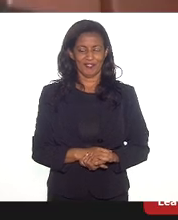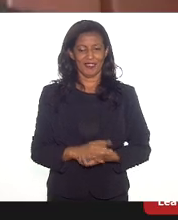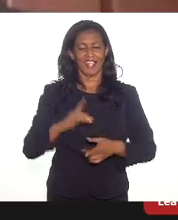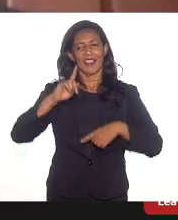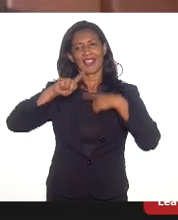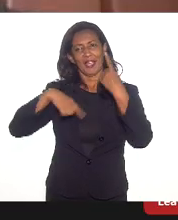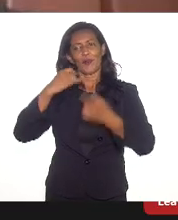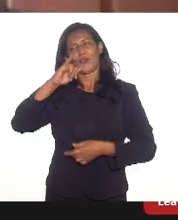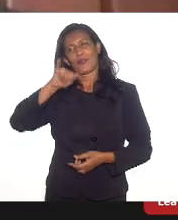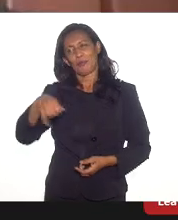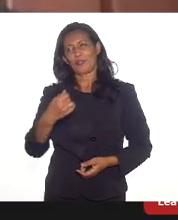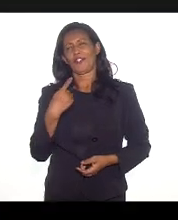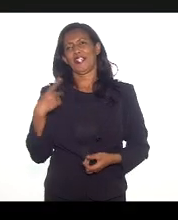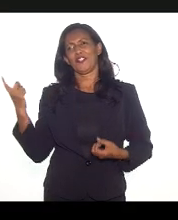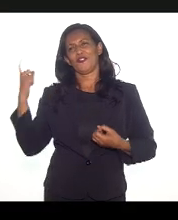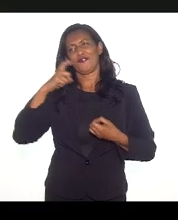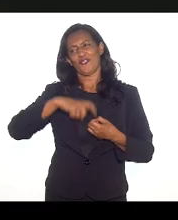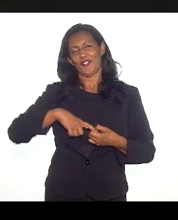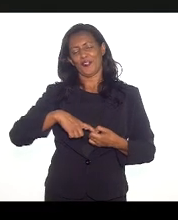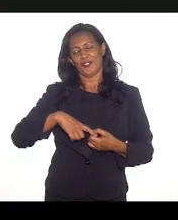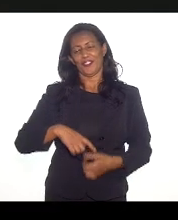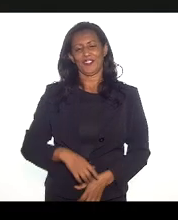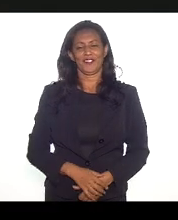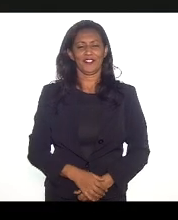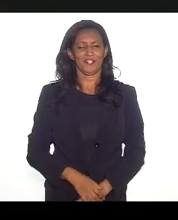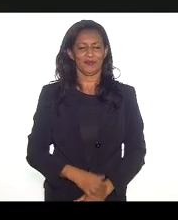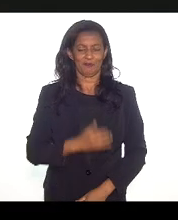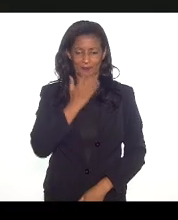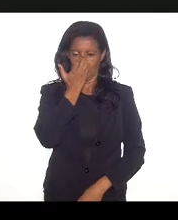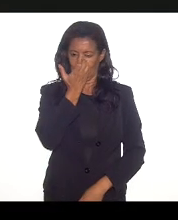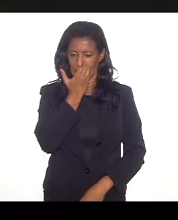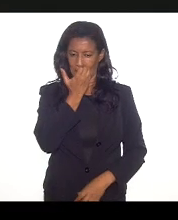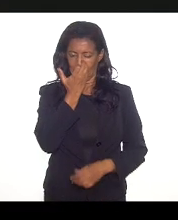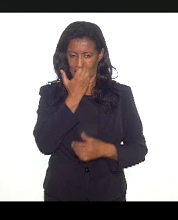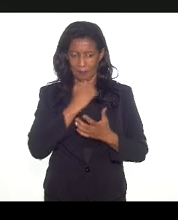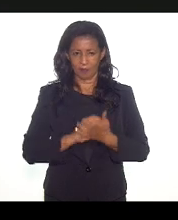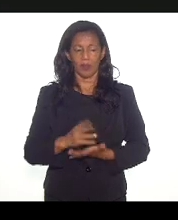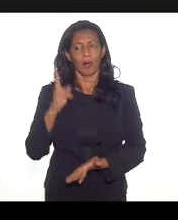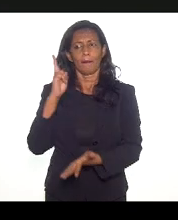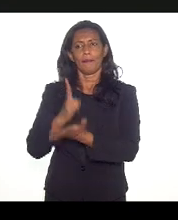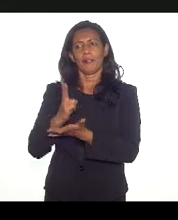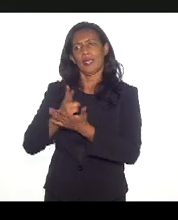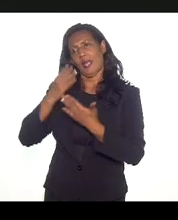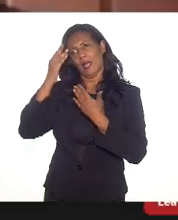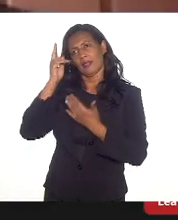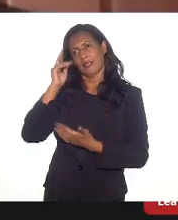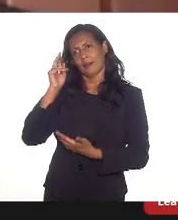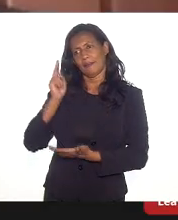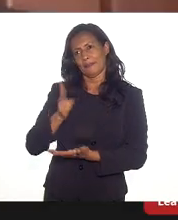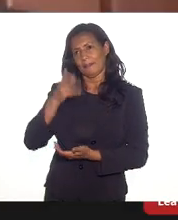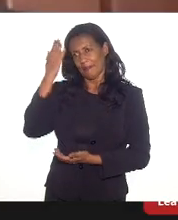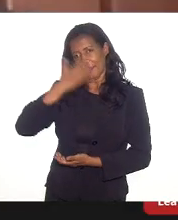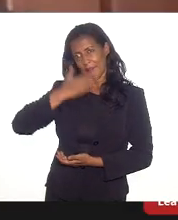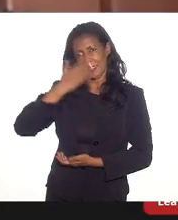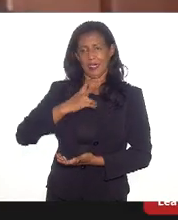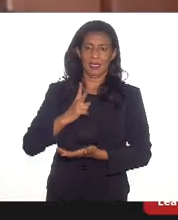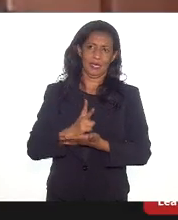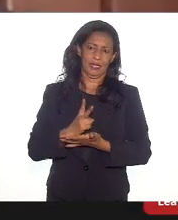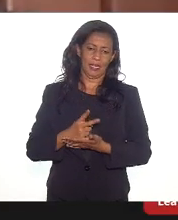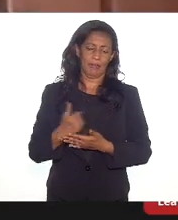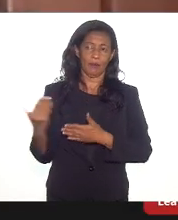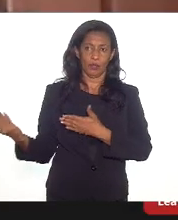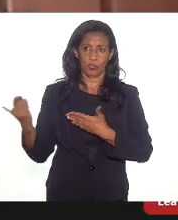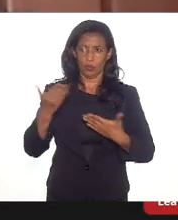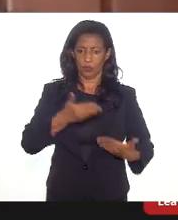próxima oportunidade eu estarei de volta, tá bom, deputado? Muito obrigado. Obrigada sempre pela sua presença também, muito importante. Eu já passo